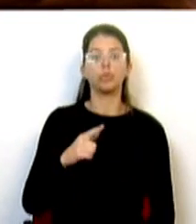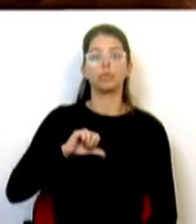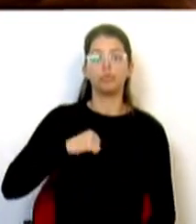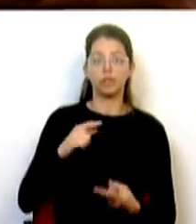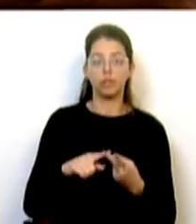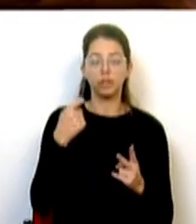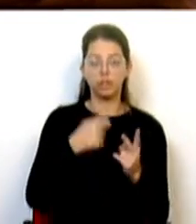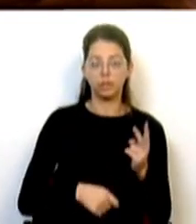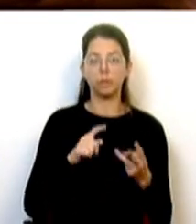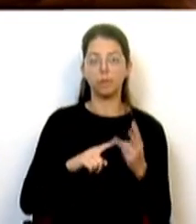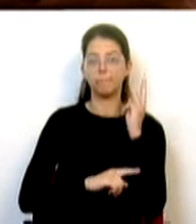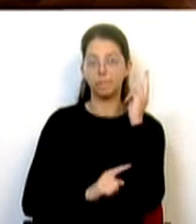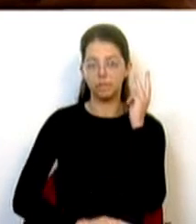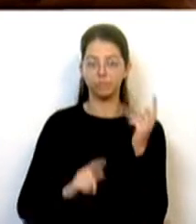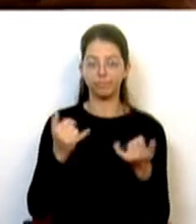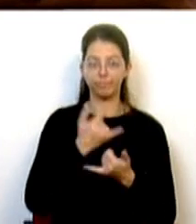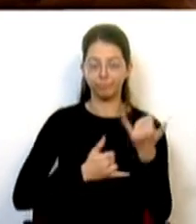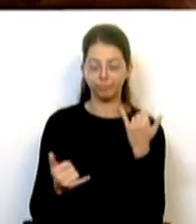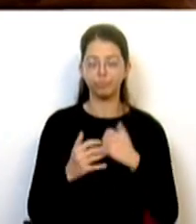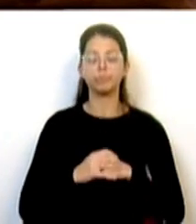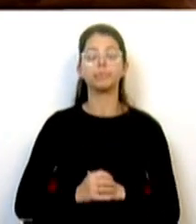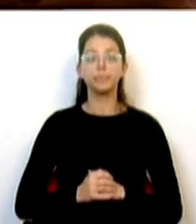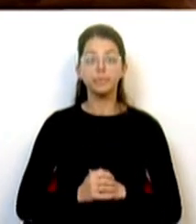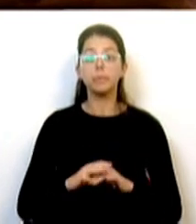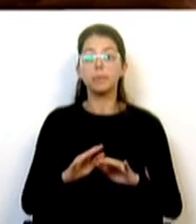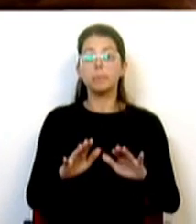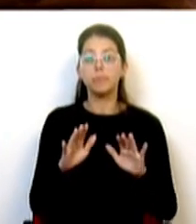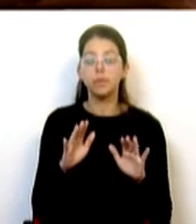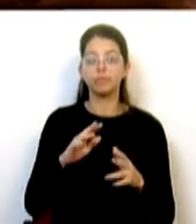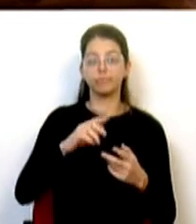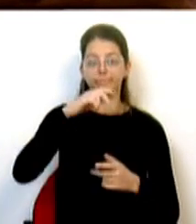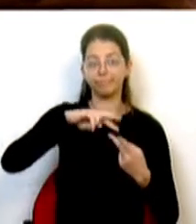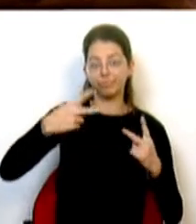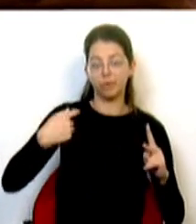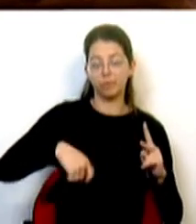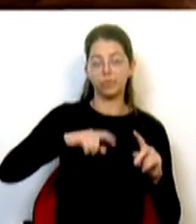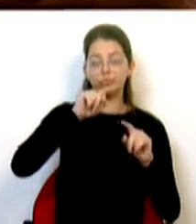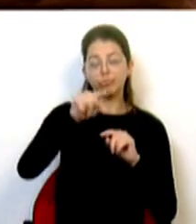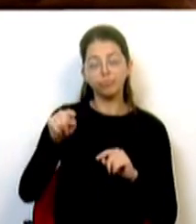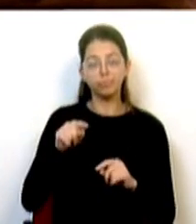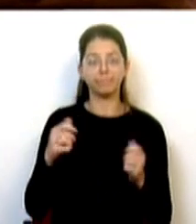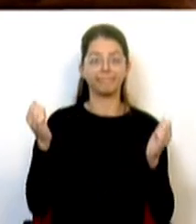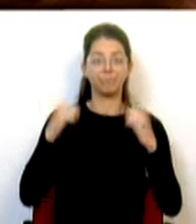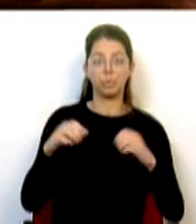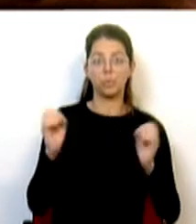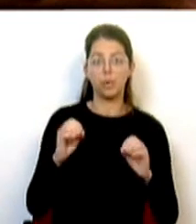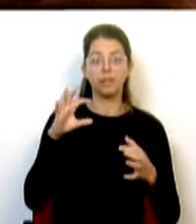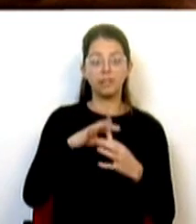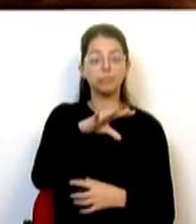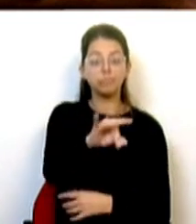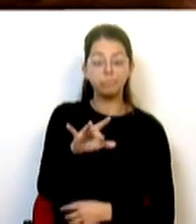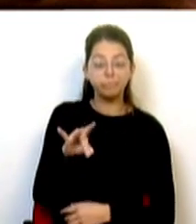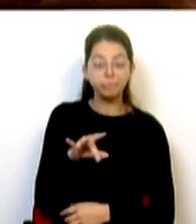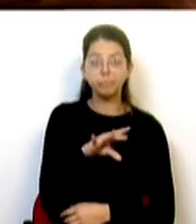Caldas da Rainha e Peniche. Contudo, por falta de entendimento entre os autarcas da região, quanto à sua localização, a